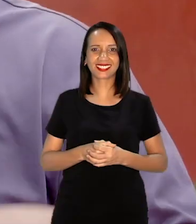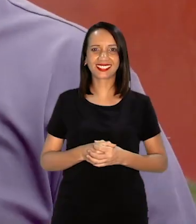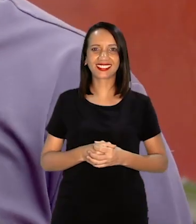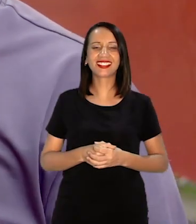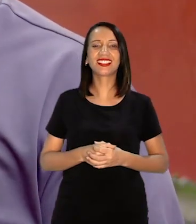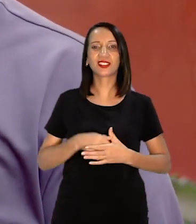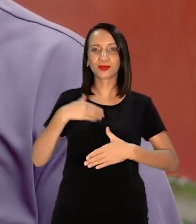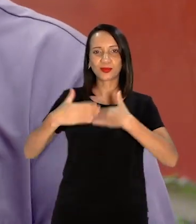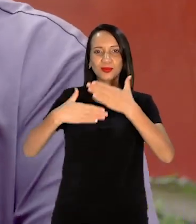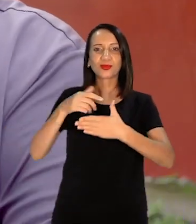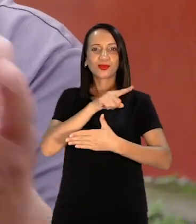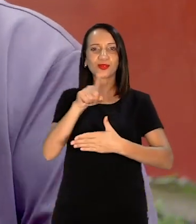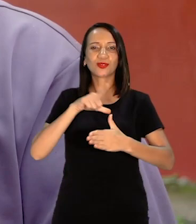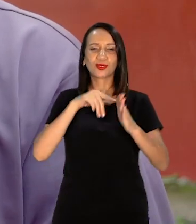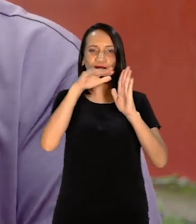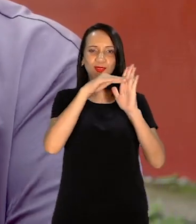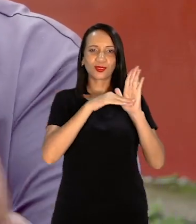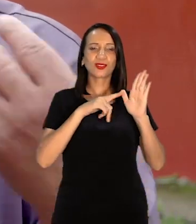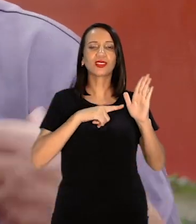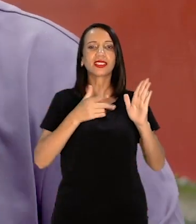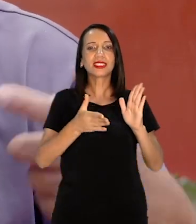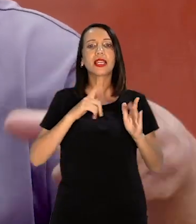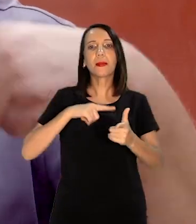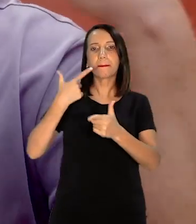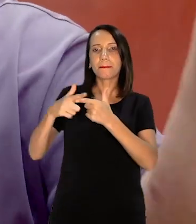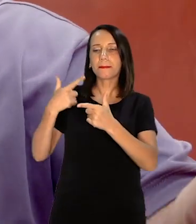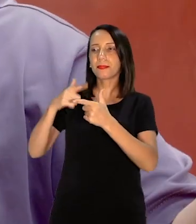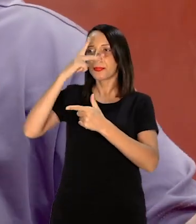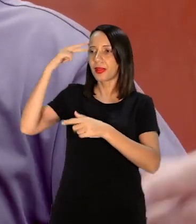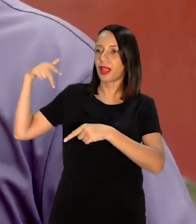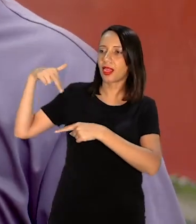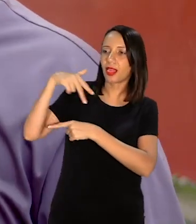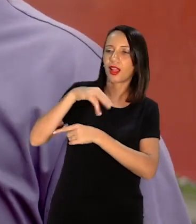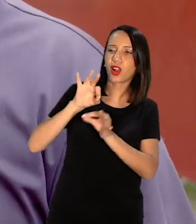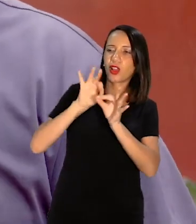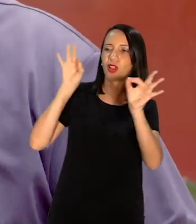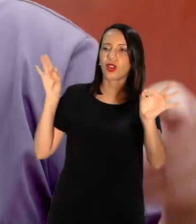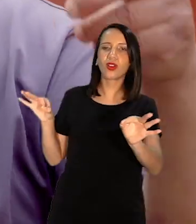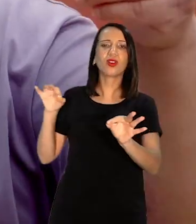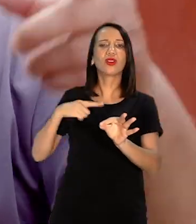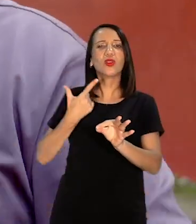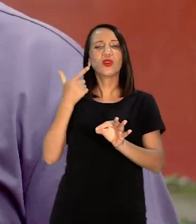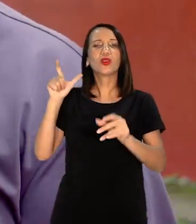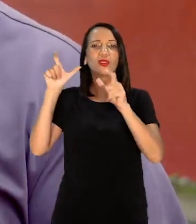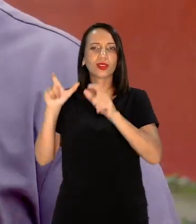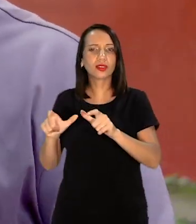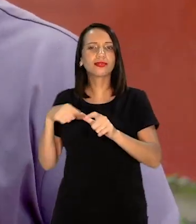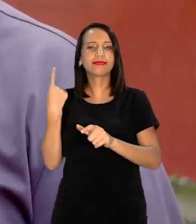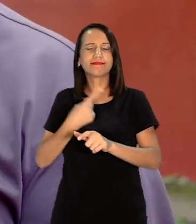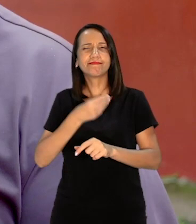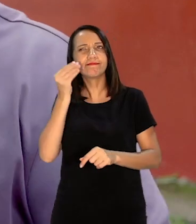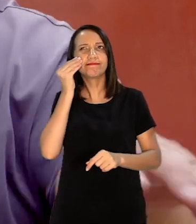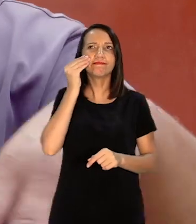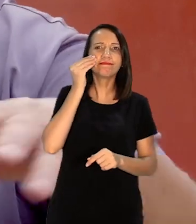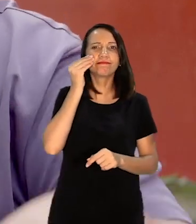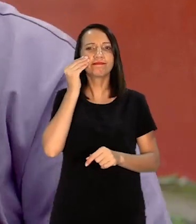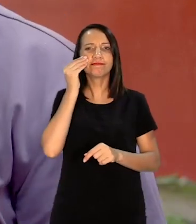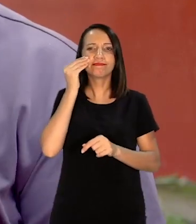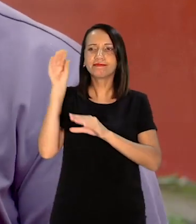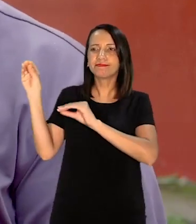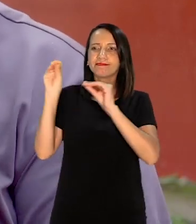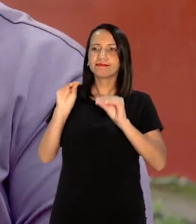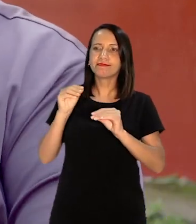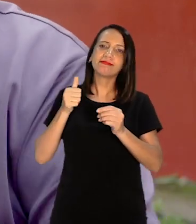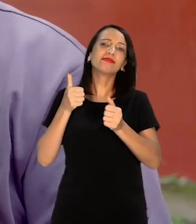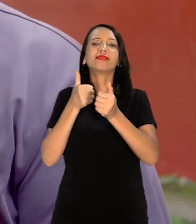Quando ele tem problema Que eu tenho muito aluno Com problema de vir a pé Mora longe Ou quer morar em outro local A gente dá um jeito aqui Para ele morar aqui